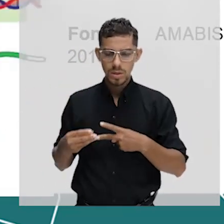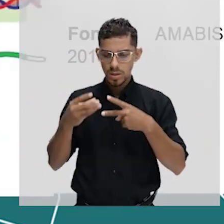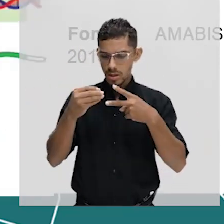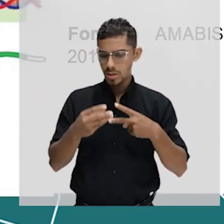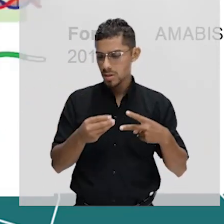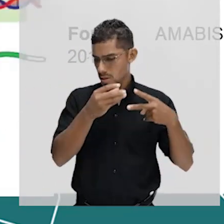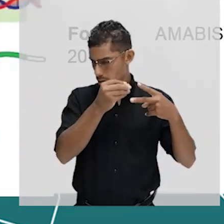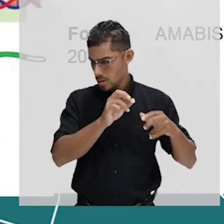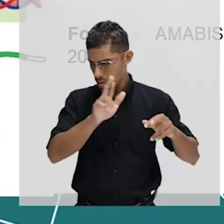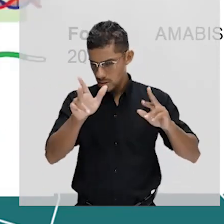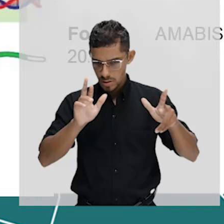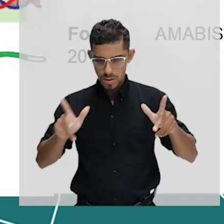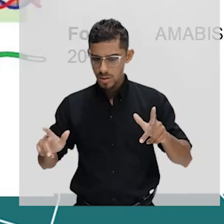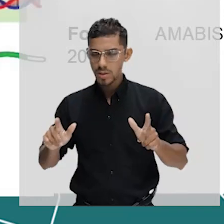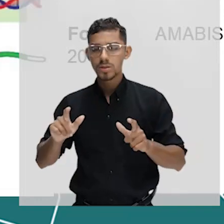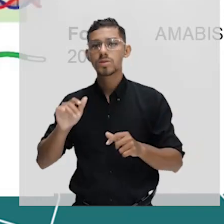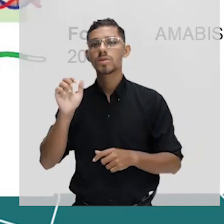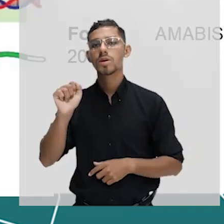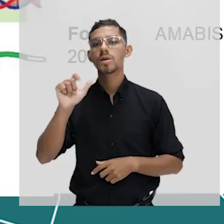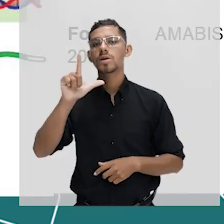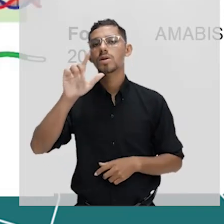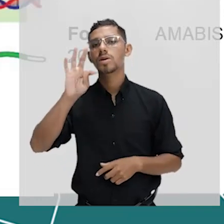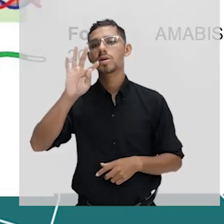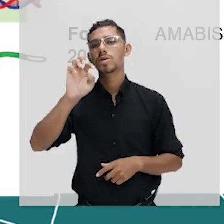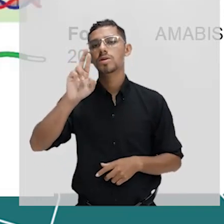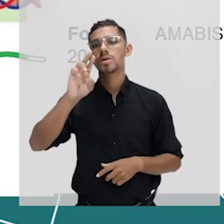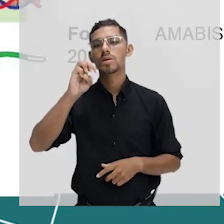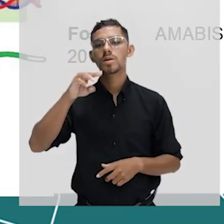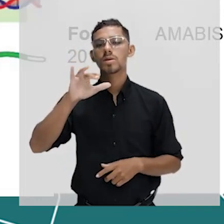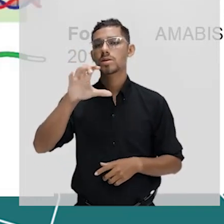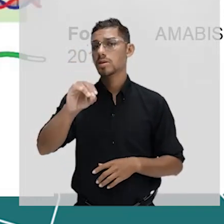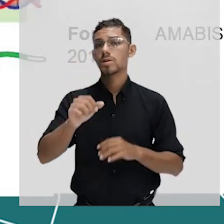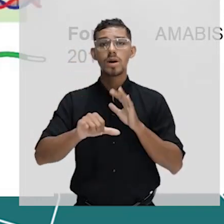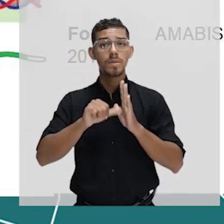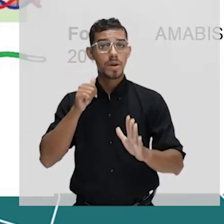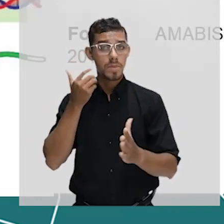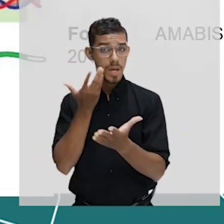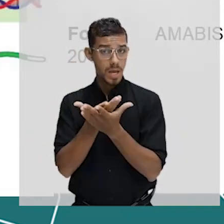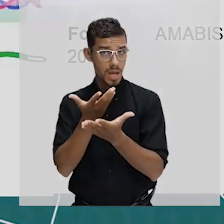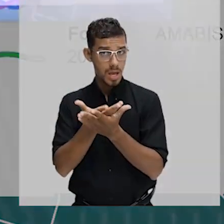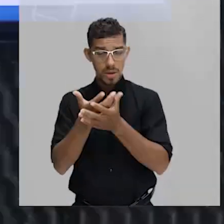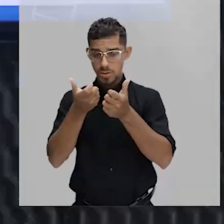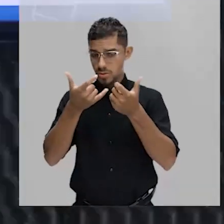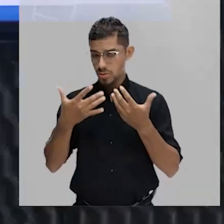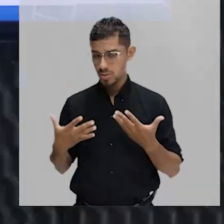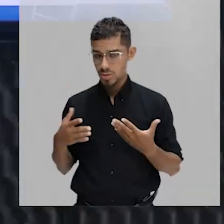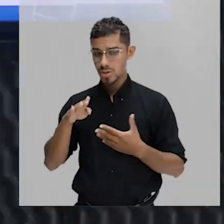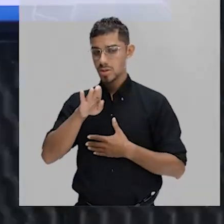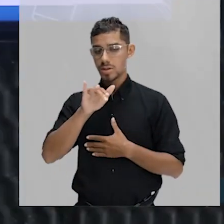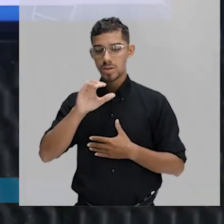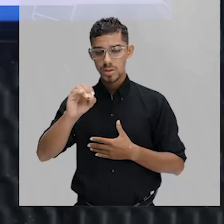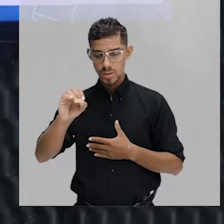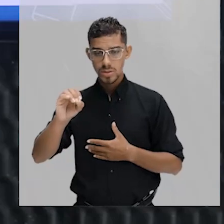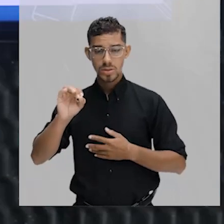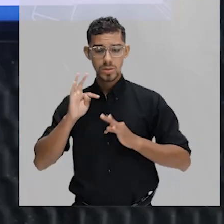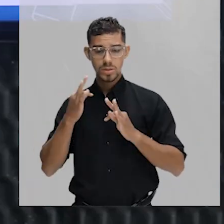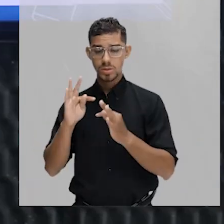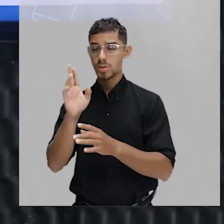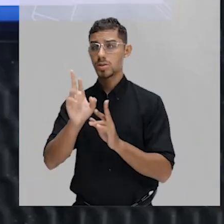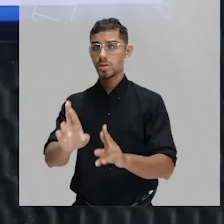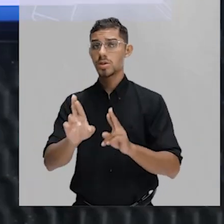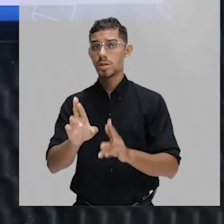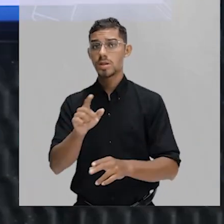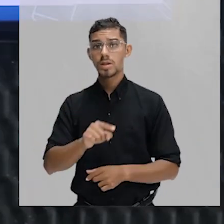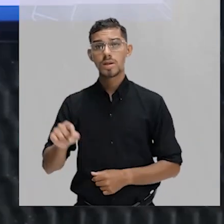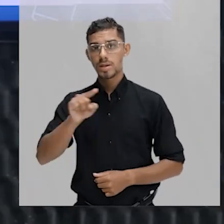alternativo. Está certo, pessoal? Então, essa foi a nossa primeira aula de biotecnologia. Espero que vocês tenham